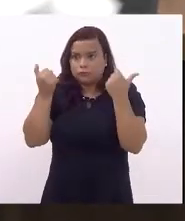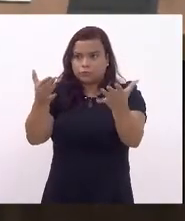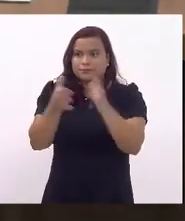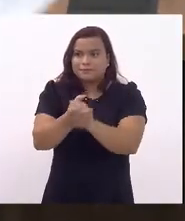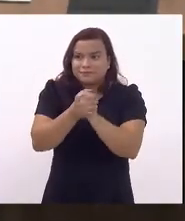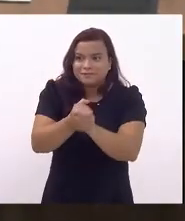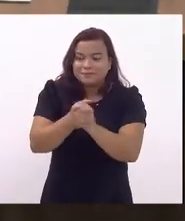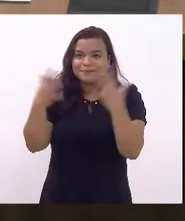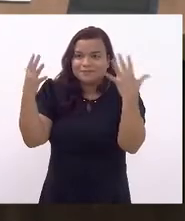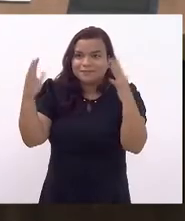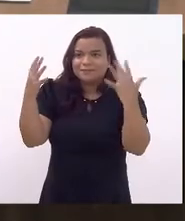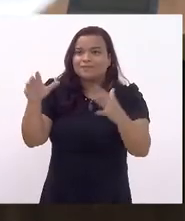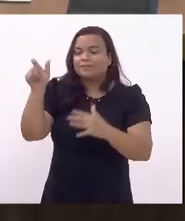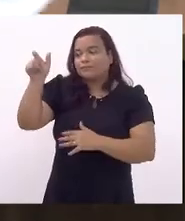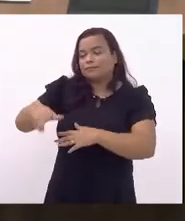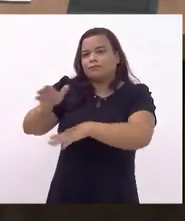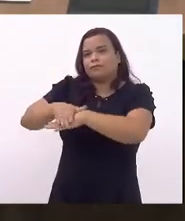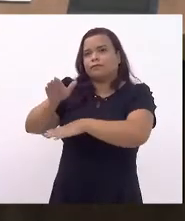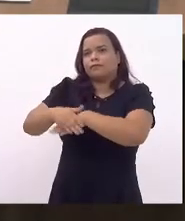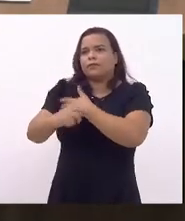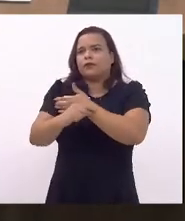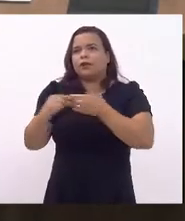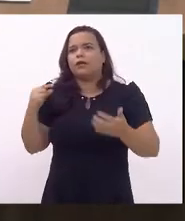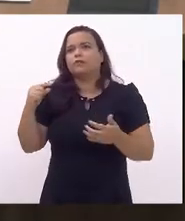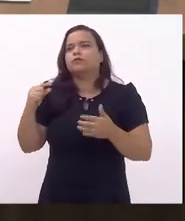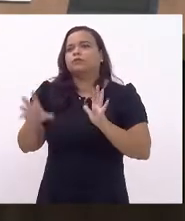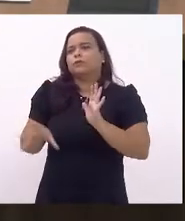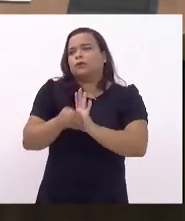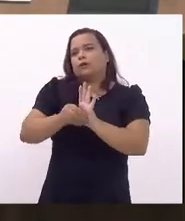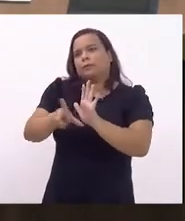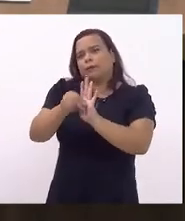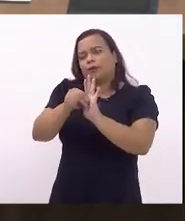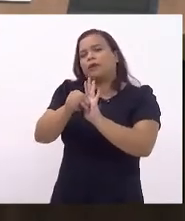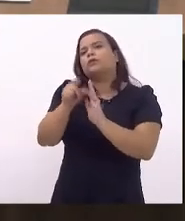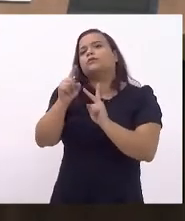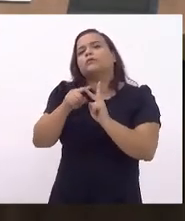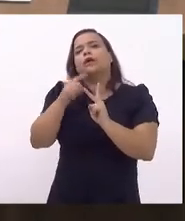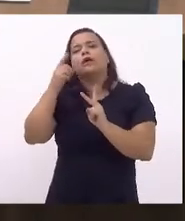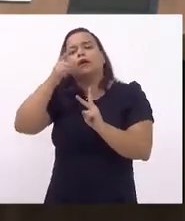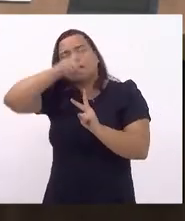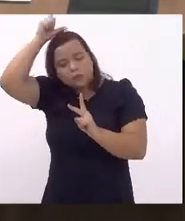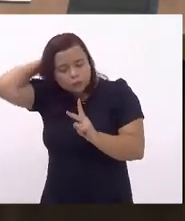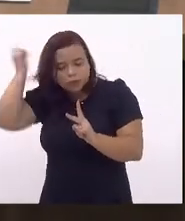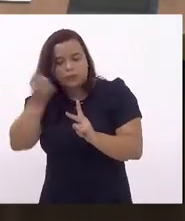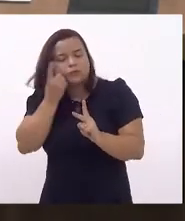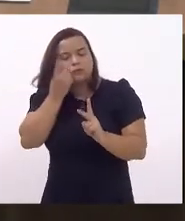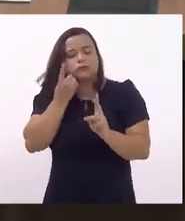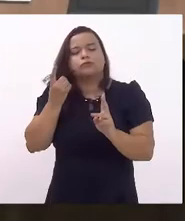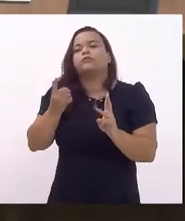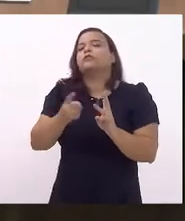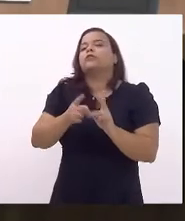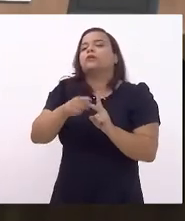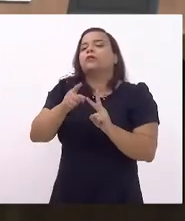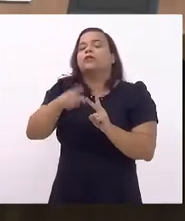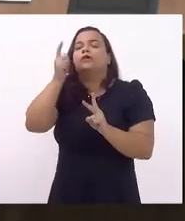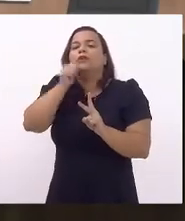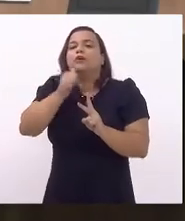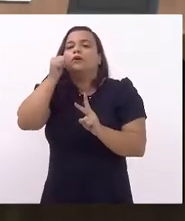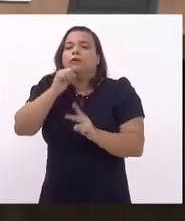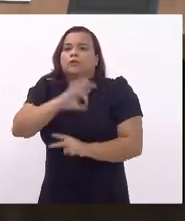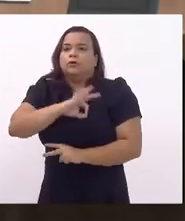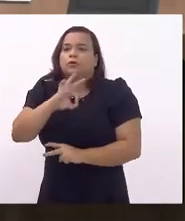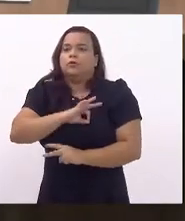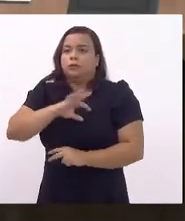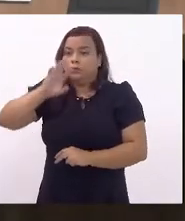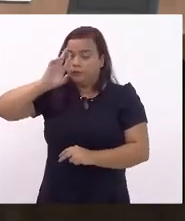os autores da emenda, o deputado Luiz Paulo, a deputada Marta Rocha e em nome da liderança do PSB peço